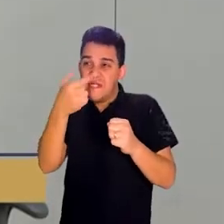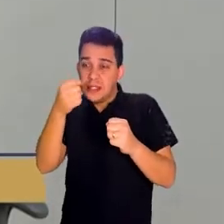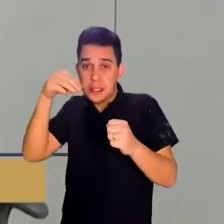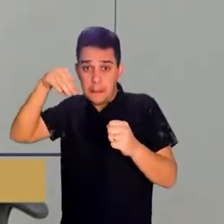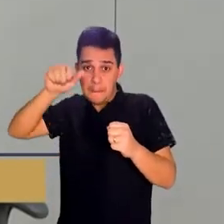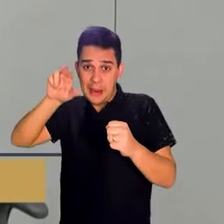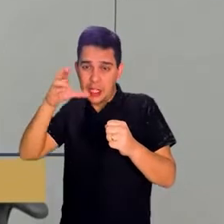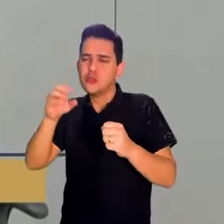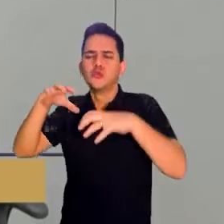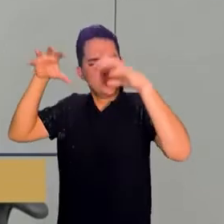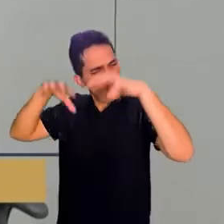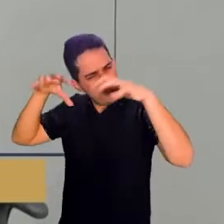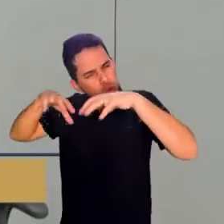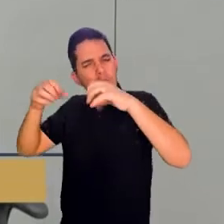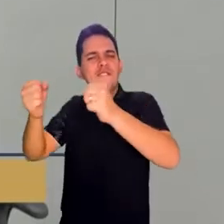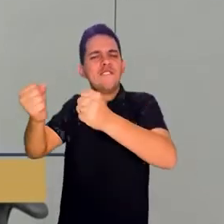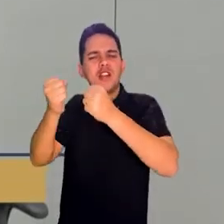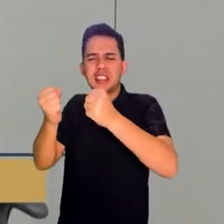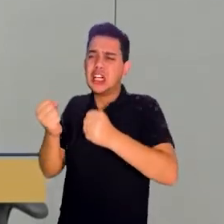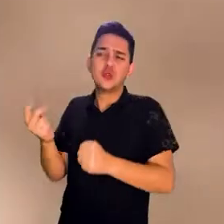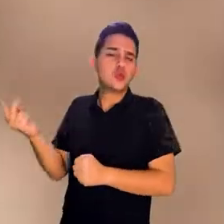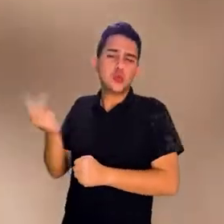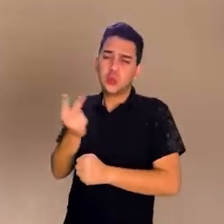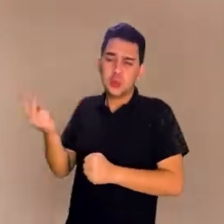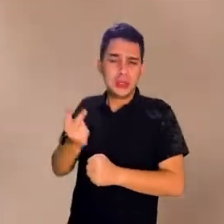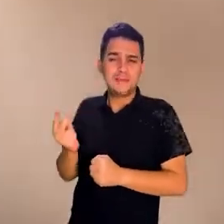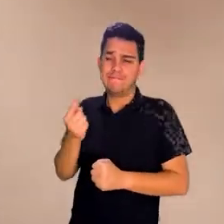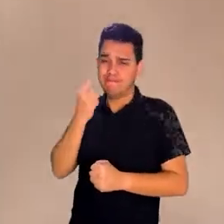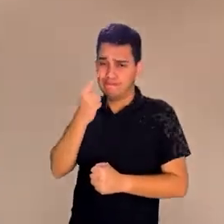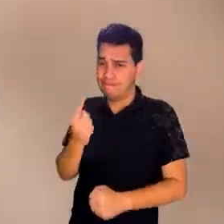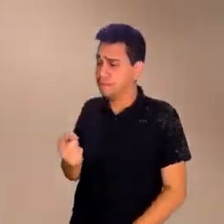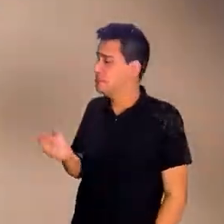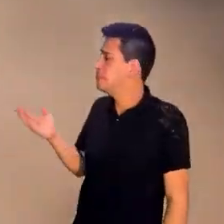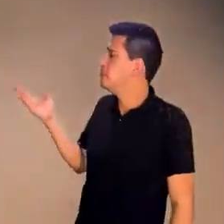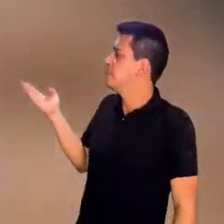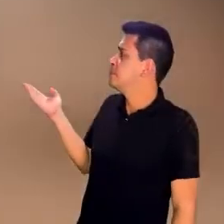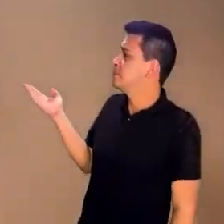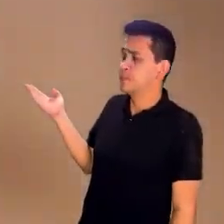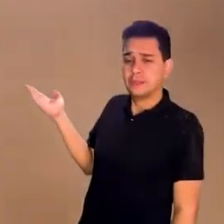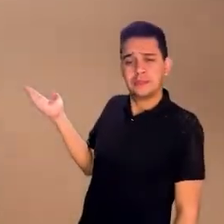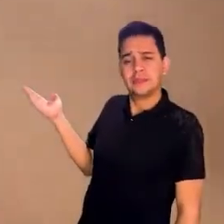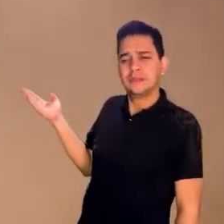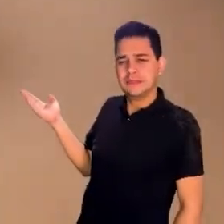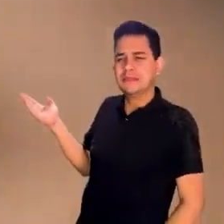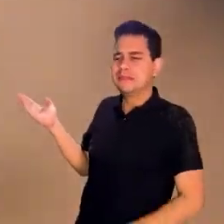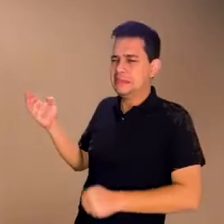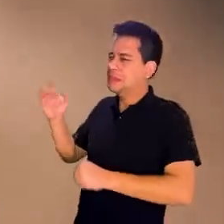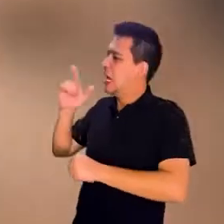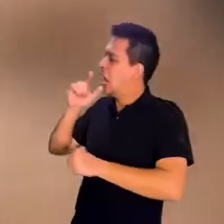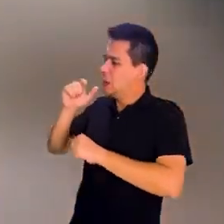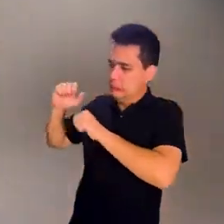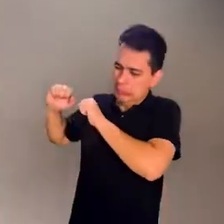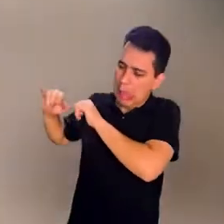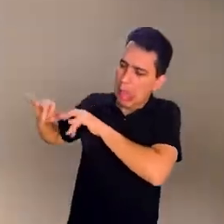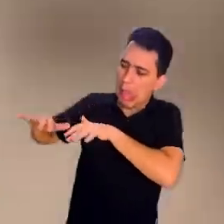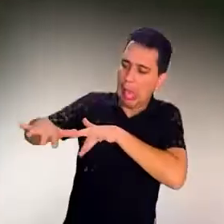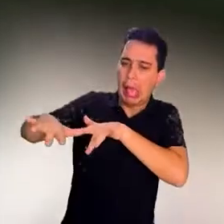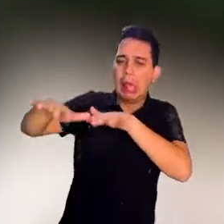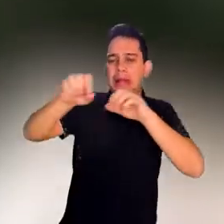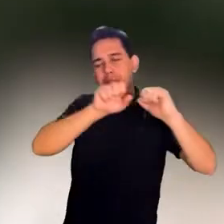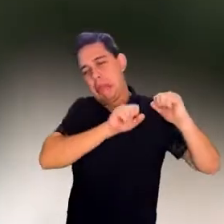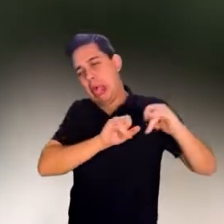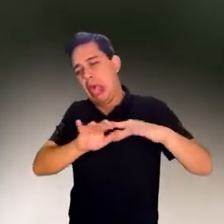trouxeram as duas chuvas, né? Eles trouxeram impactos bem severos para a cidade, né? A cidade quase